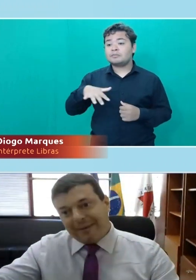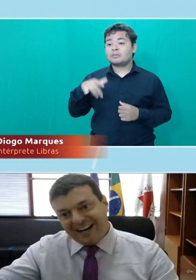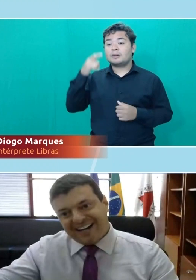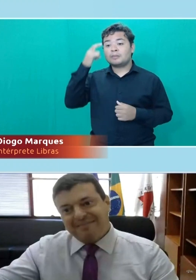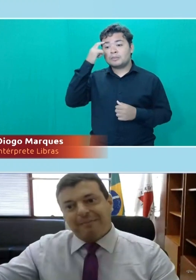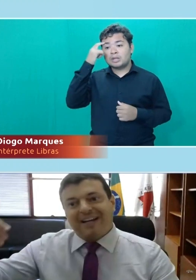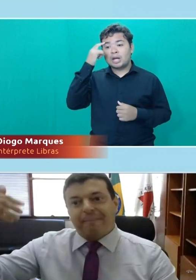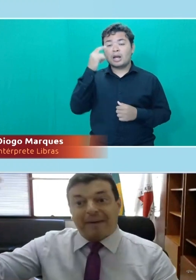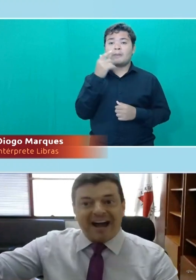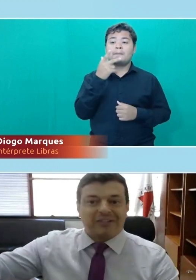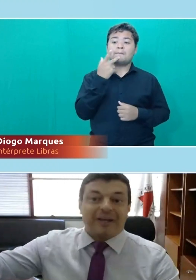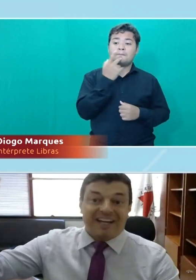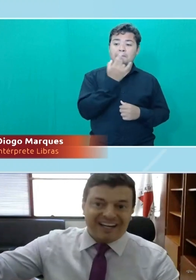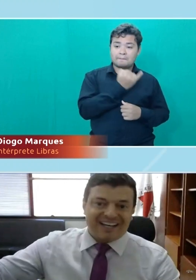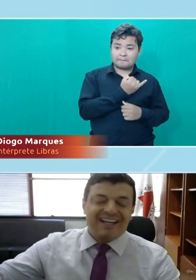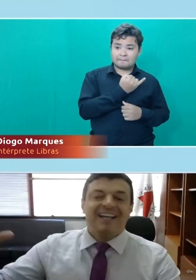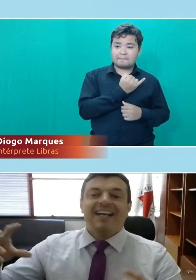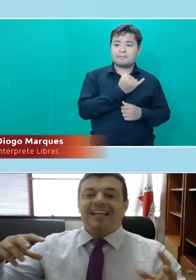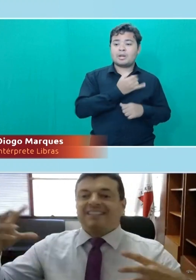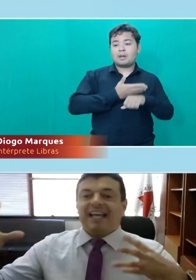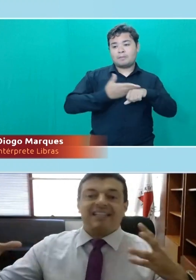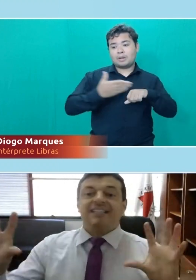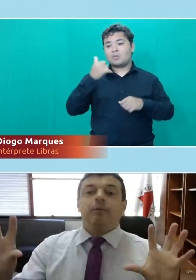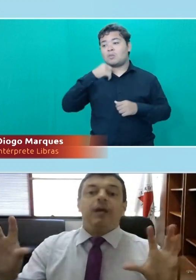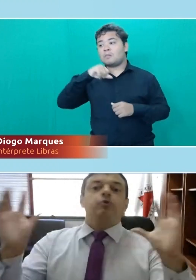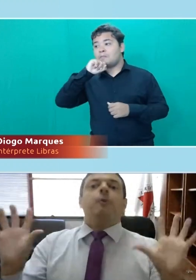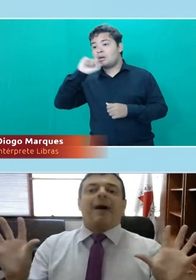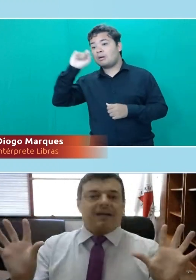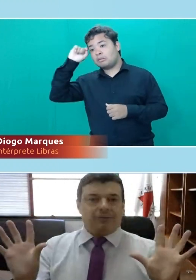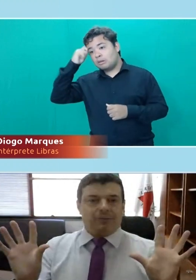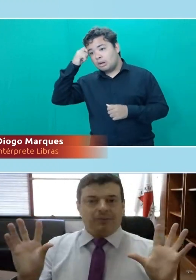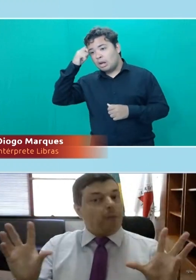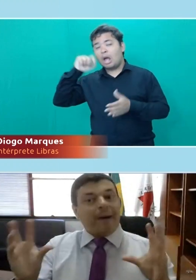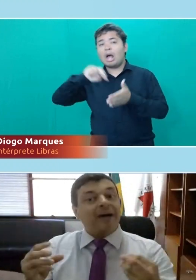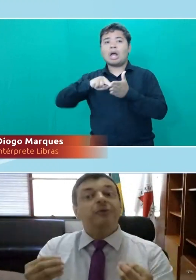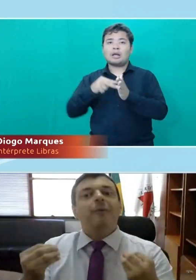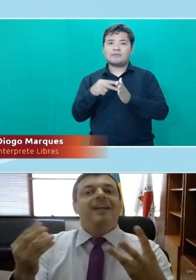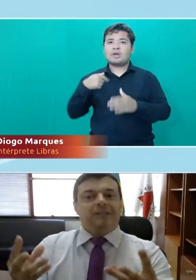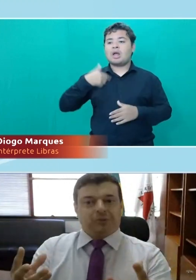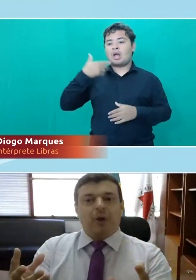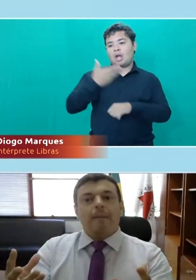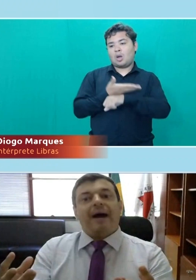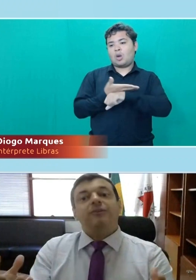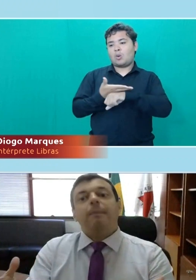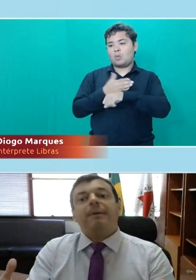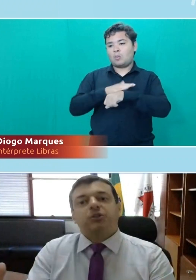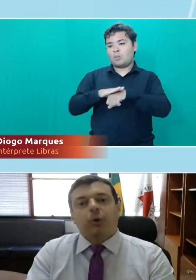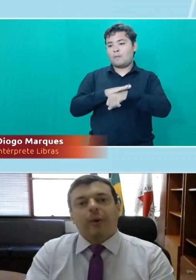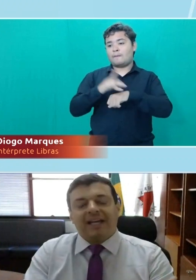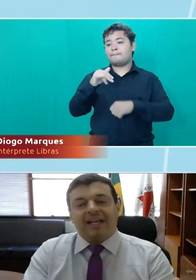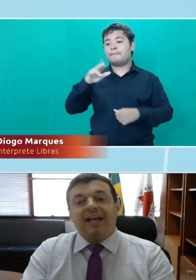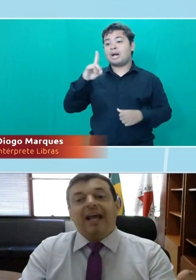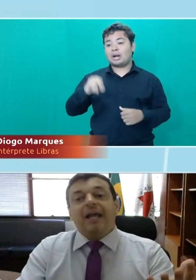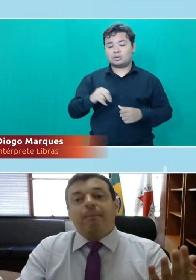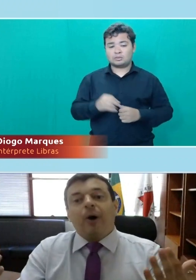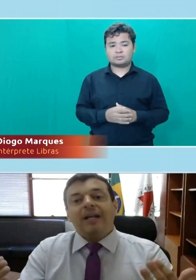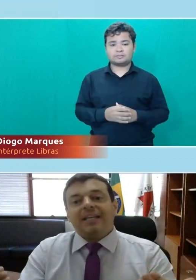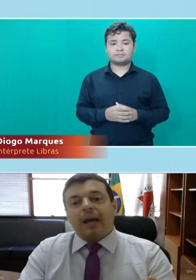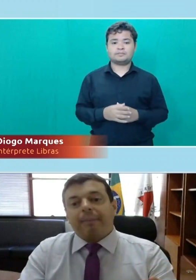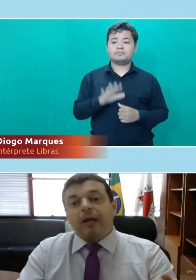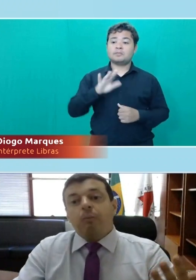minha mãe não é branca, minha mãe é parda, é negra, etc., então eu sou pardo. Não, pardo não é isso. Pardo é a pessoa que,